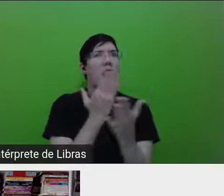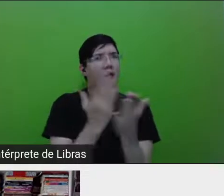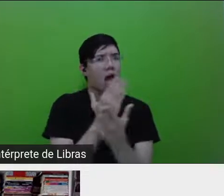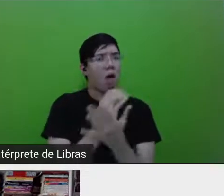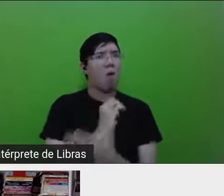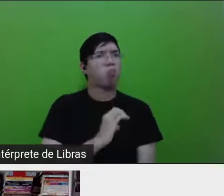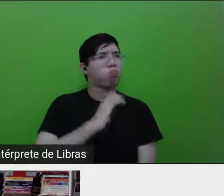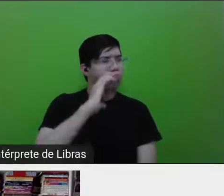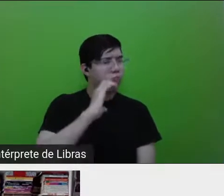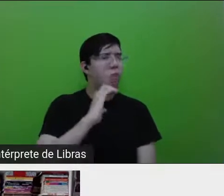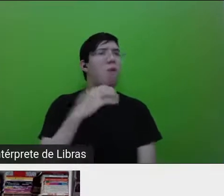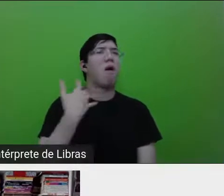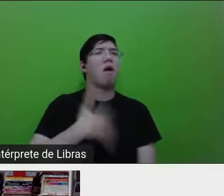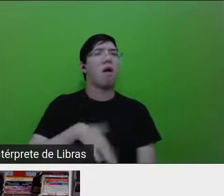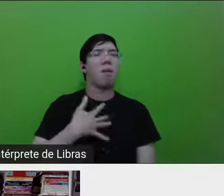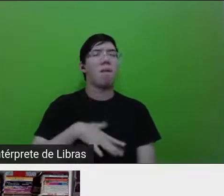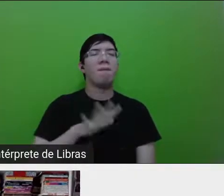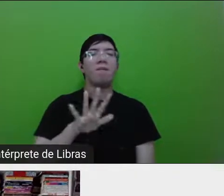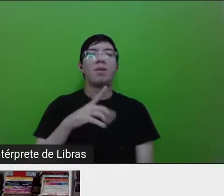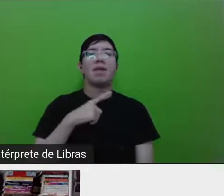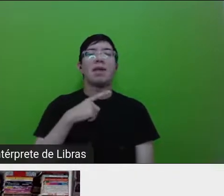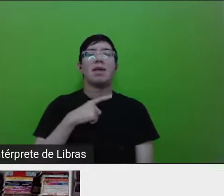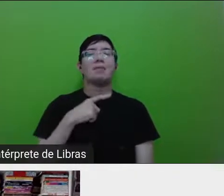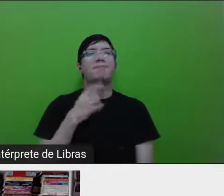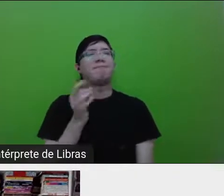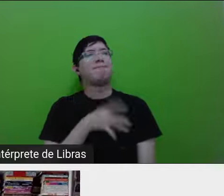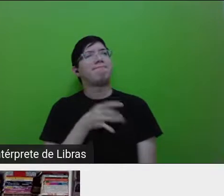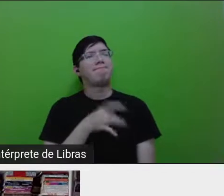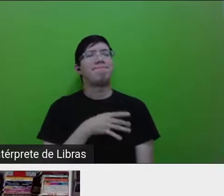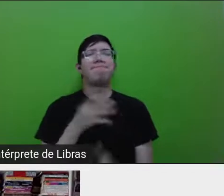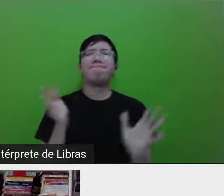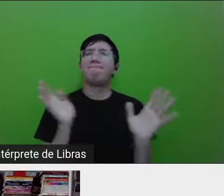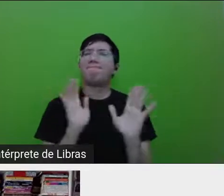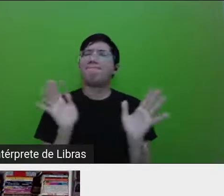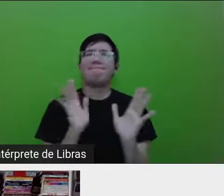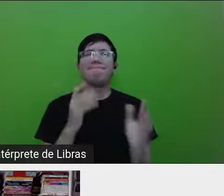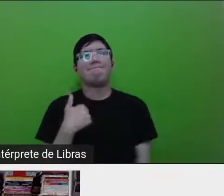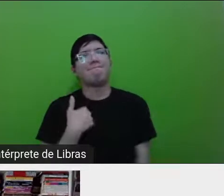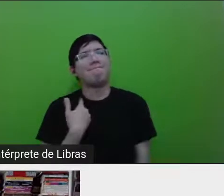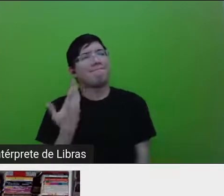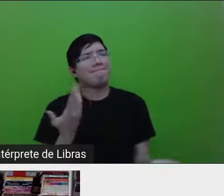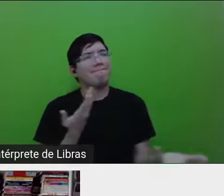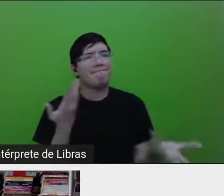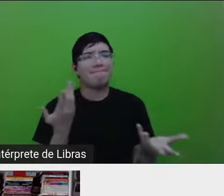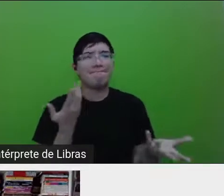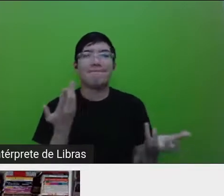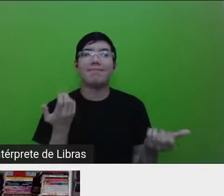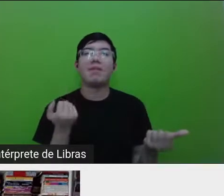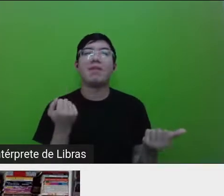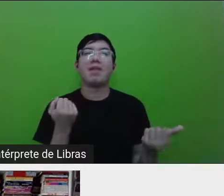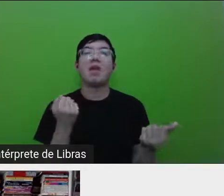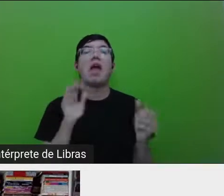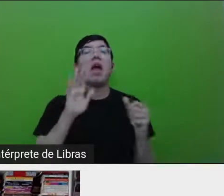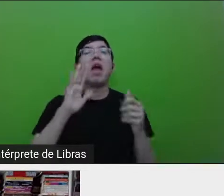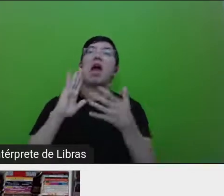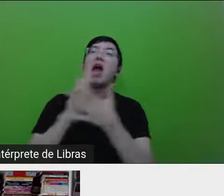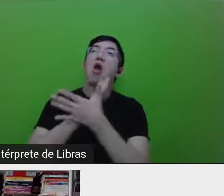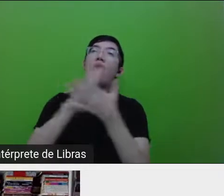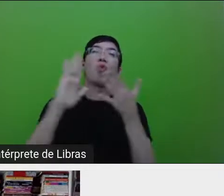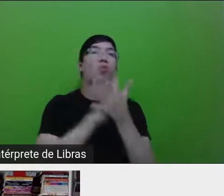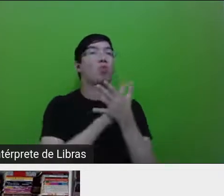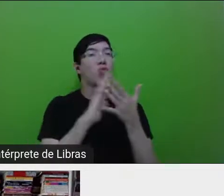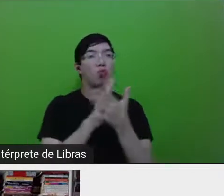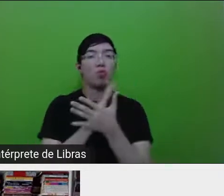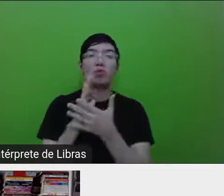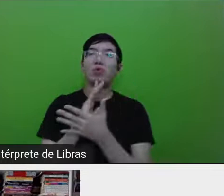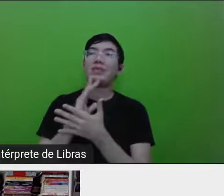resistência, um certo medo. Tem muitos livros que estão na minha lista, que eu quero ler, mas quando eu vejo o volume,